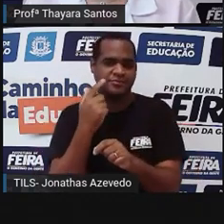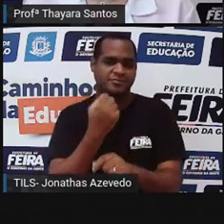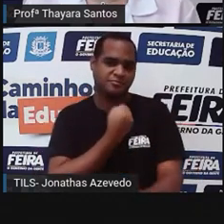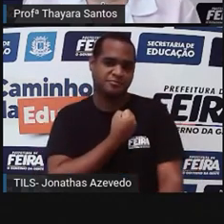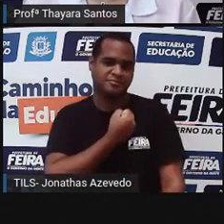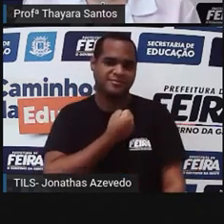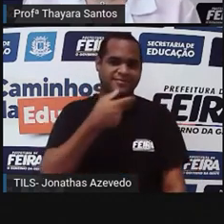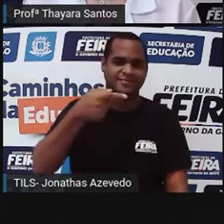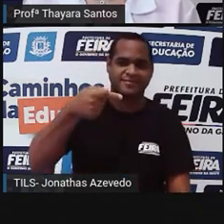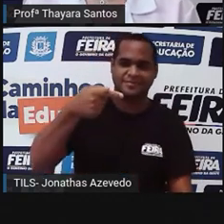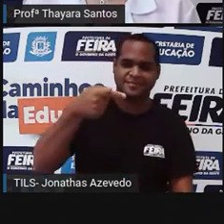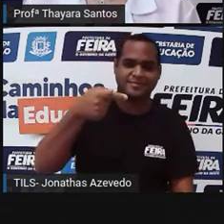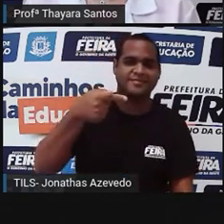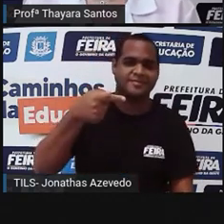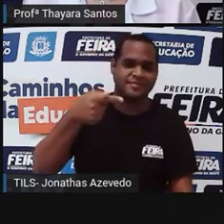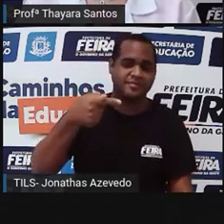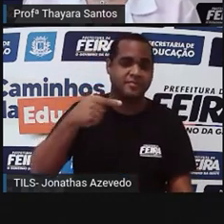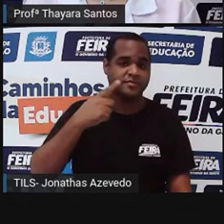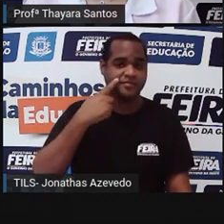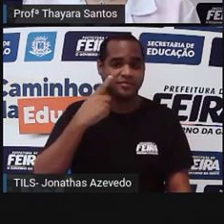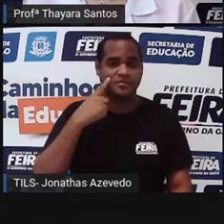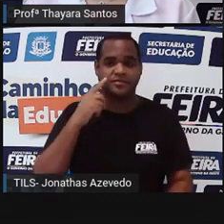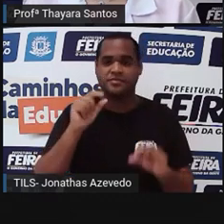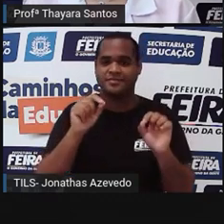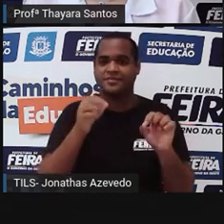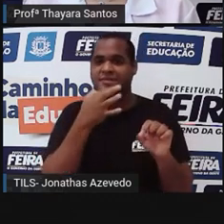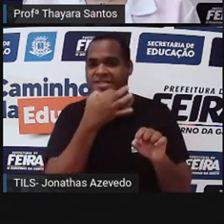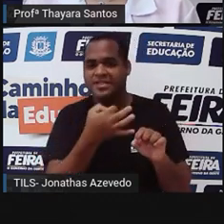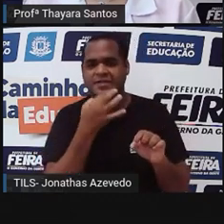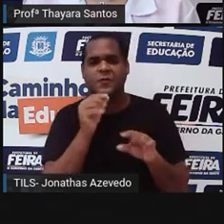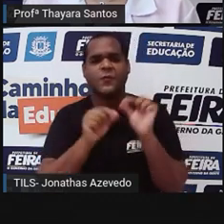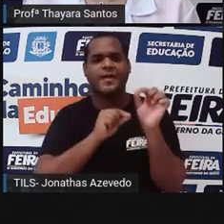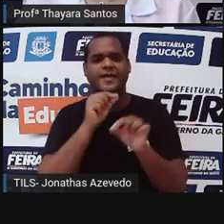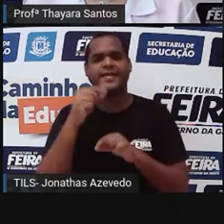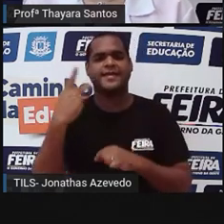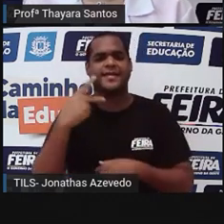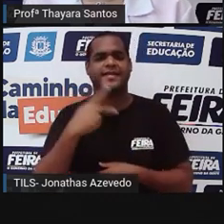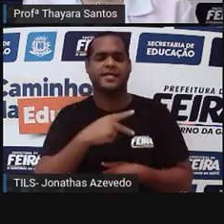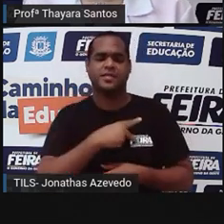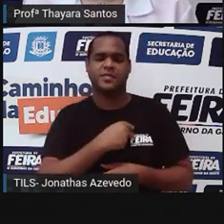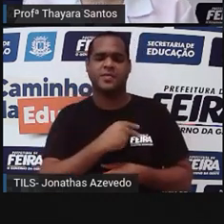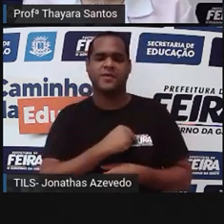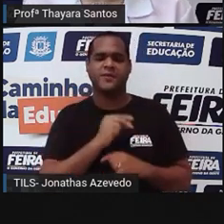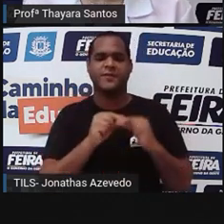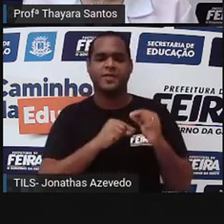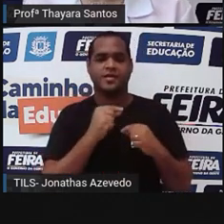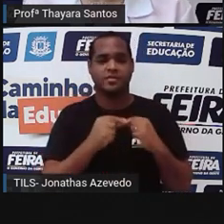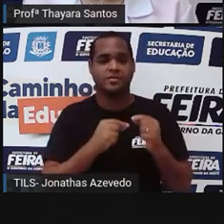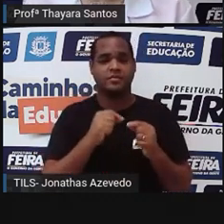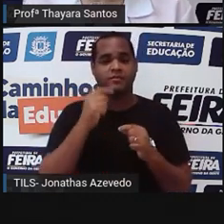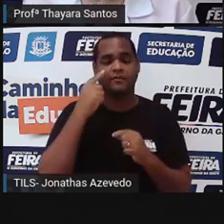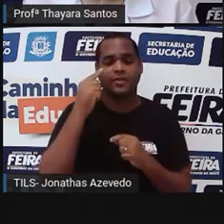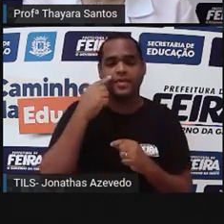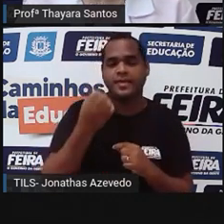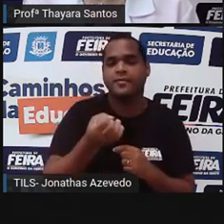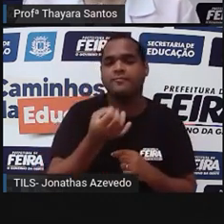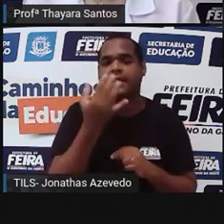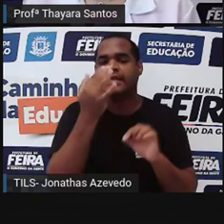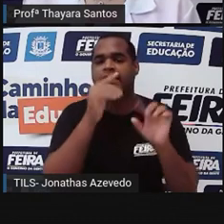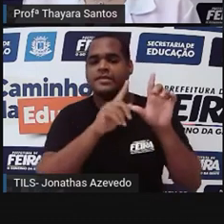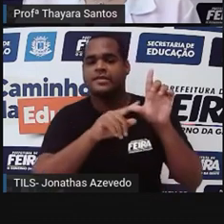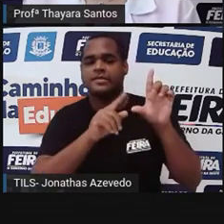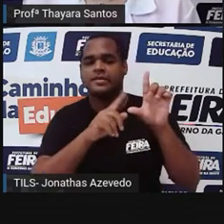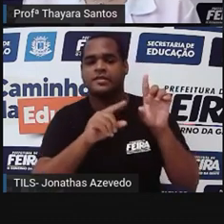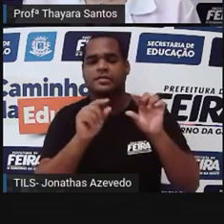7. Vai aparecer a dica. Característica exclusiva dos mamíferos. Aqui, podem contar a quantidade de letras.